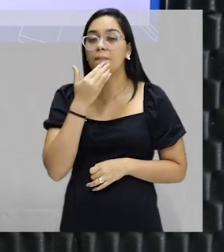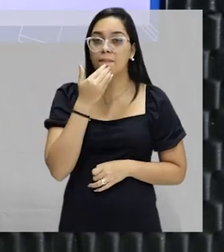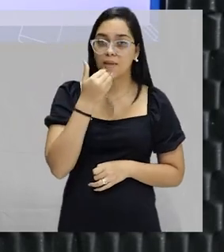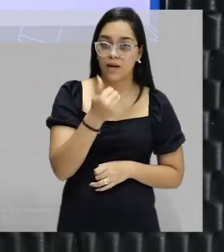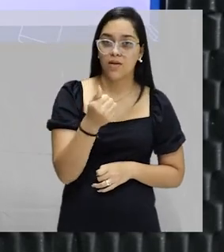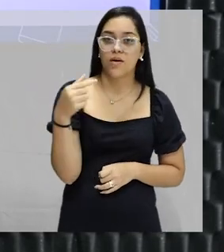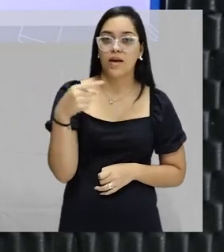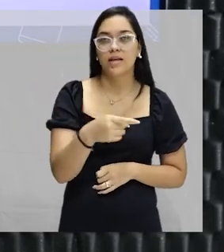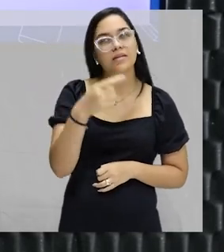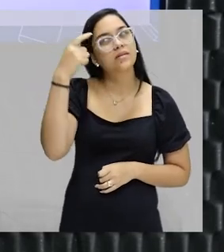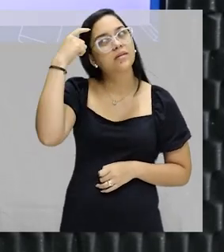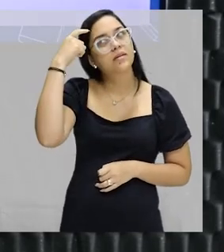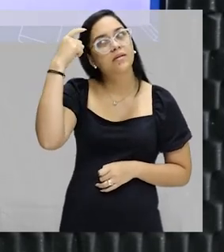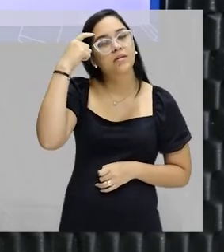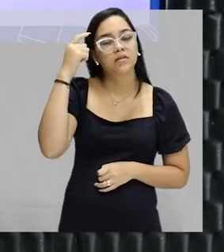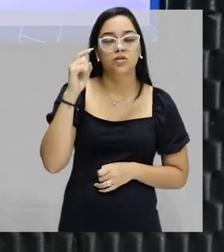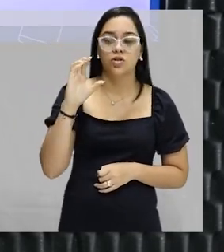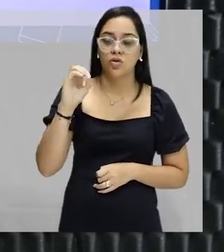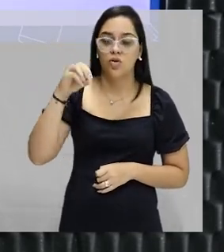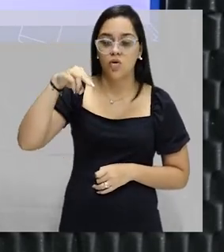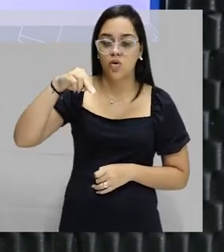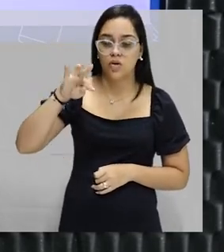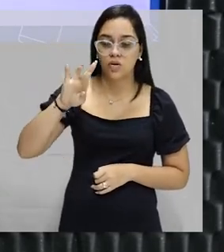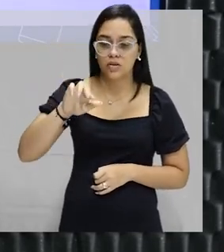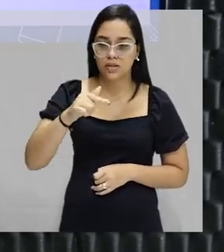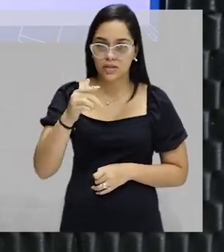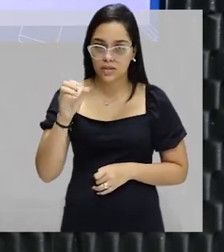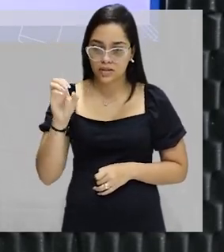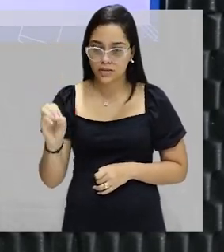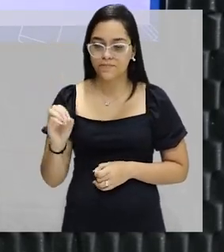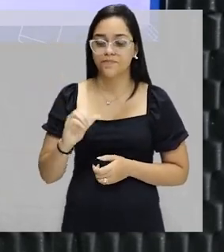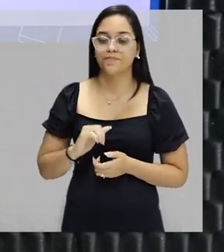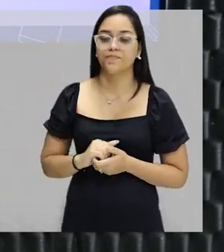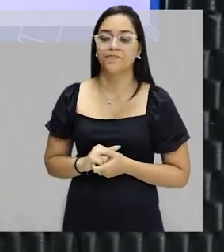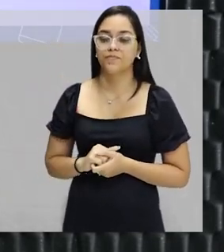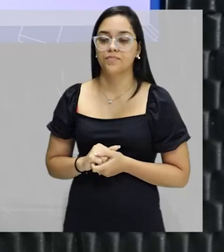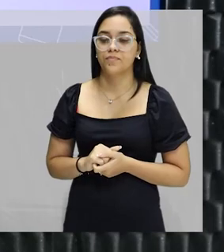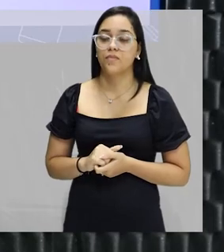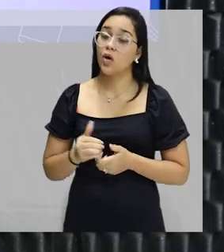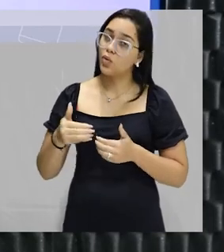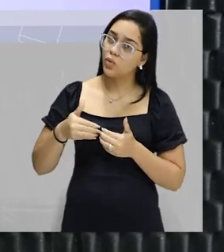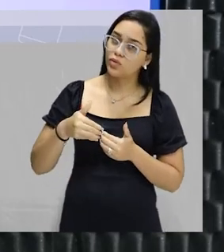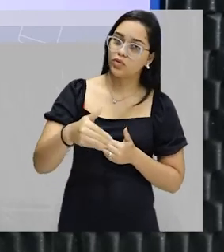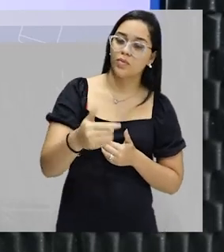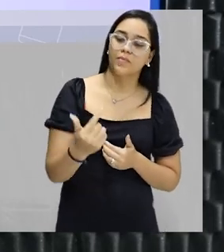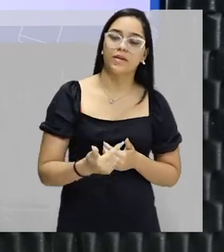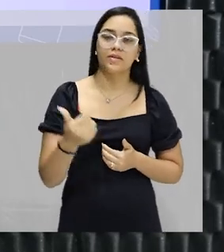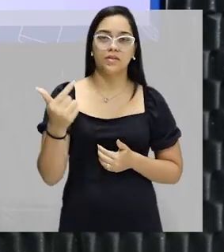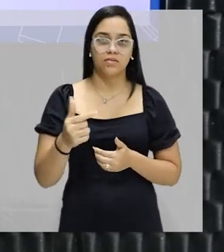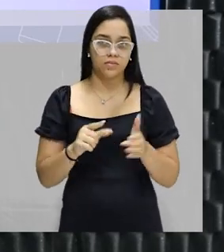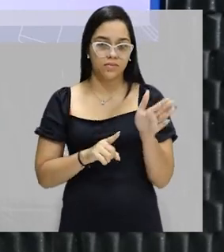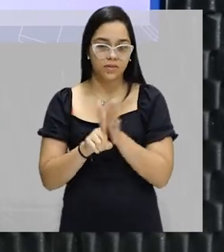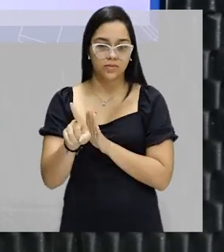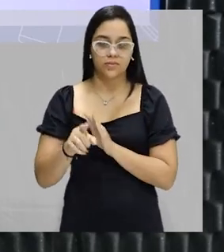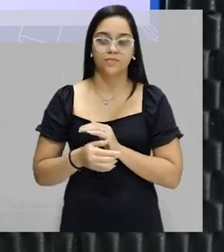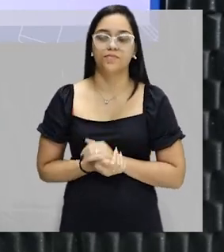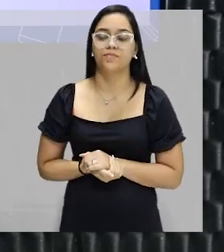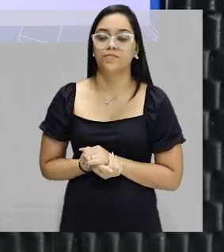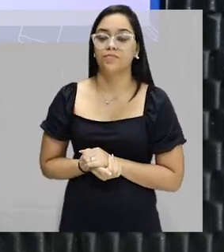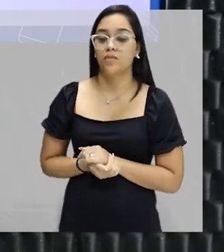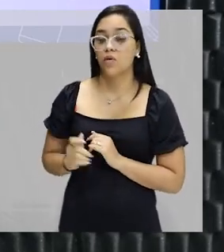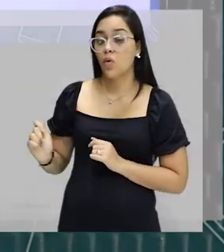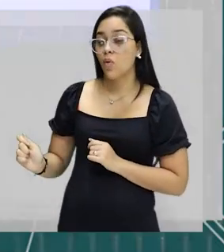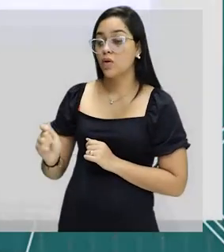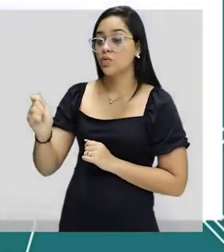essa ideia de concentração. Show de bola, turminha? Vamos continuar. Olha só. Um